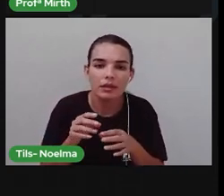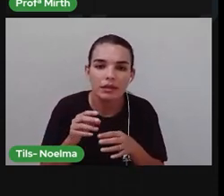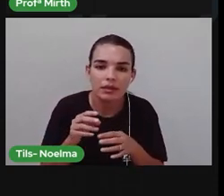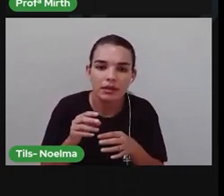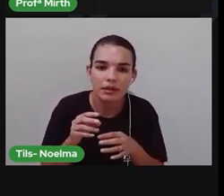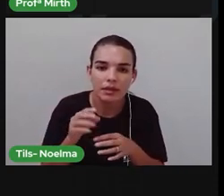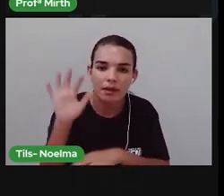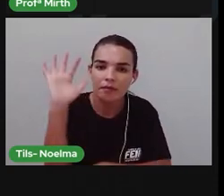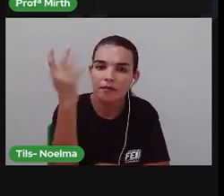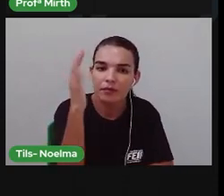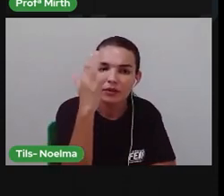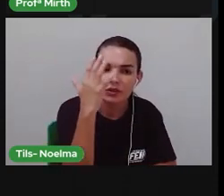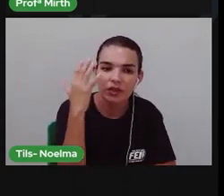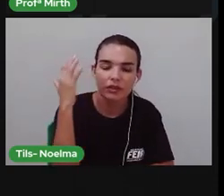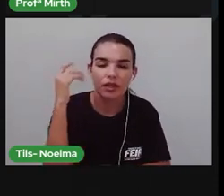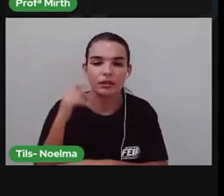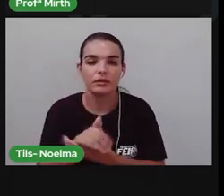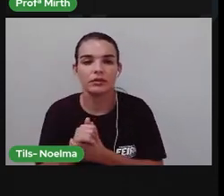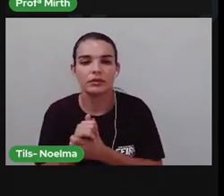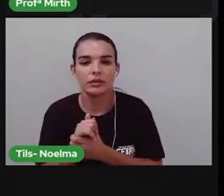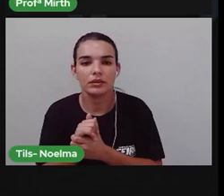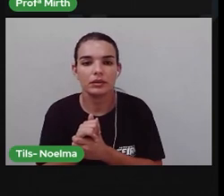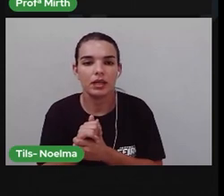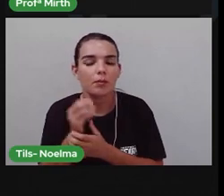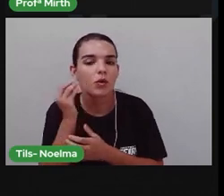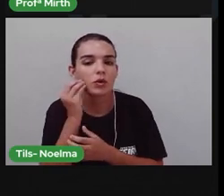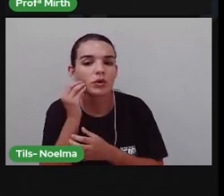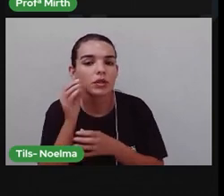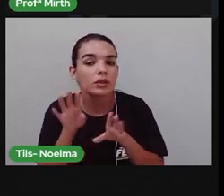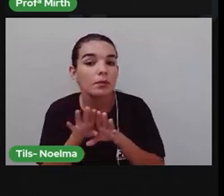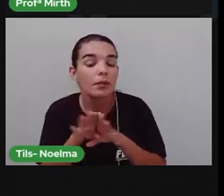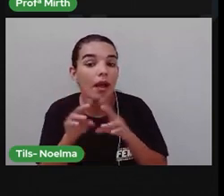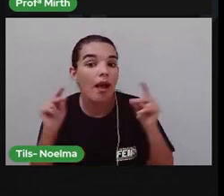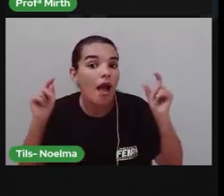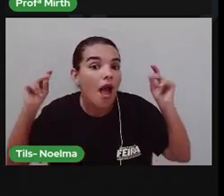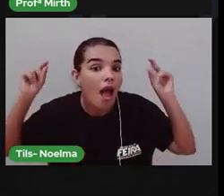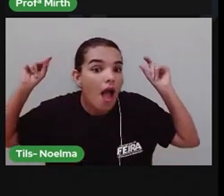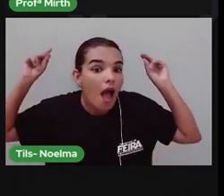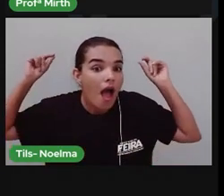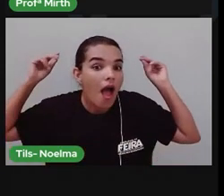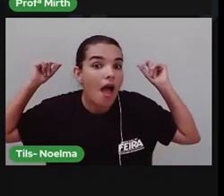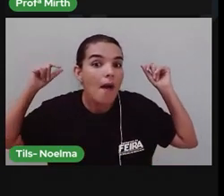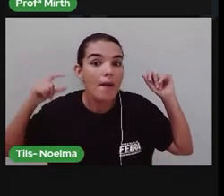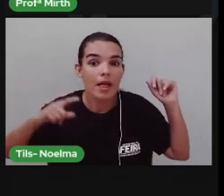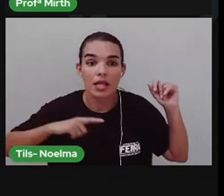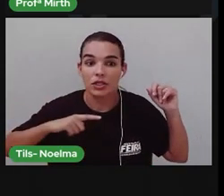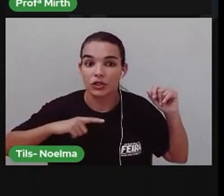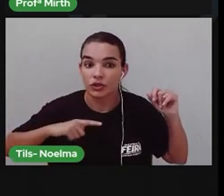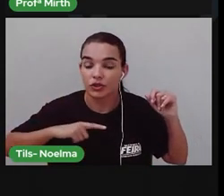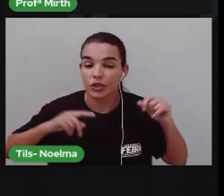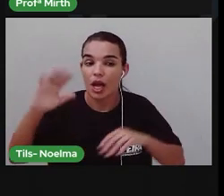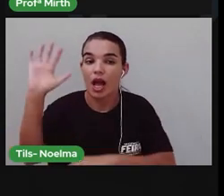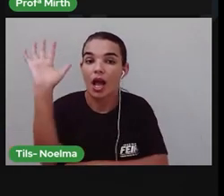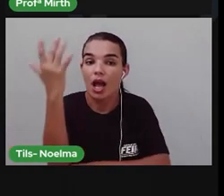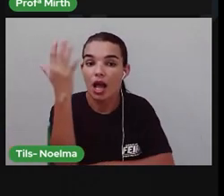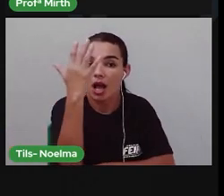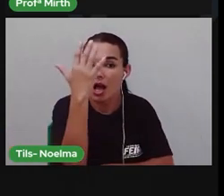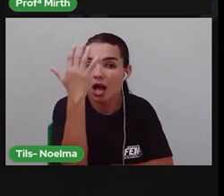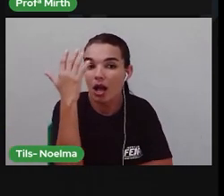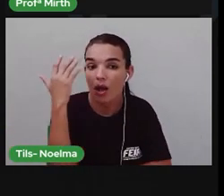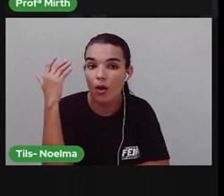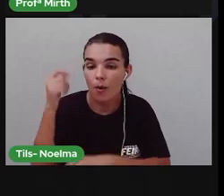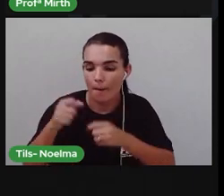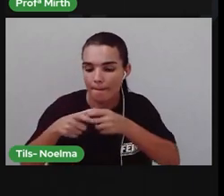Mostrando Que naquela época A gente já Tinha uma vegetação Vamos dizer Que ocupava O nicho da